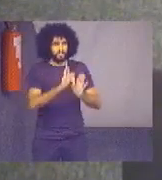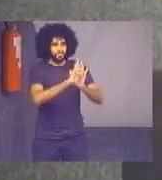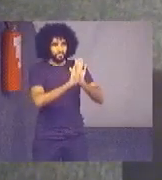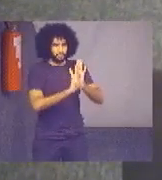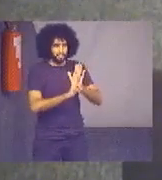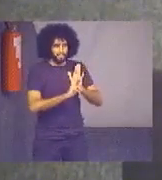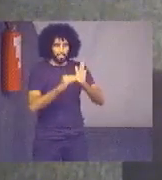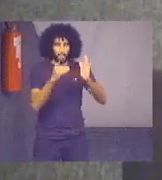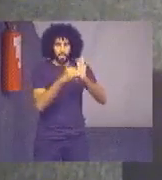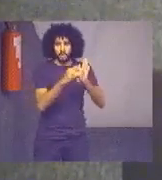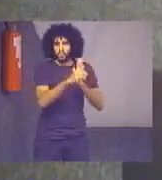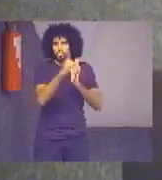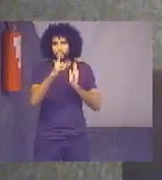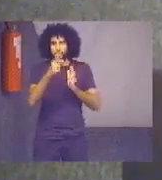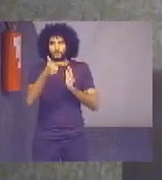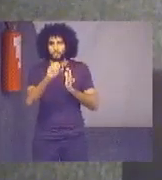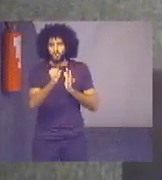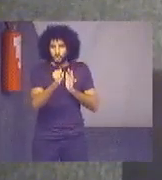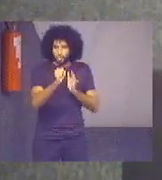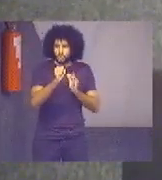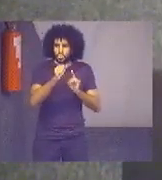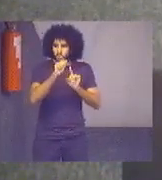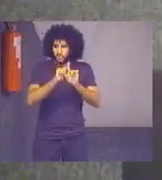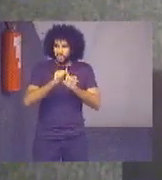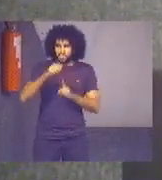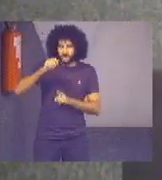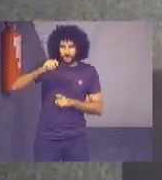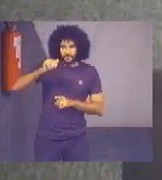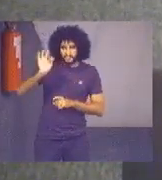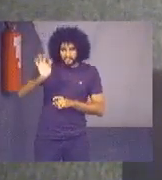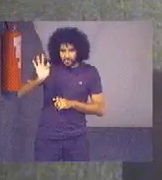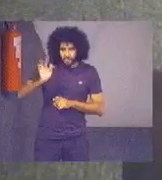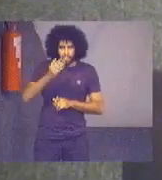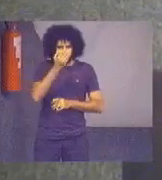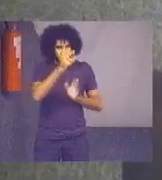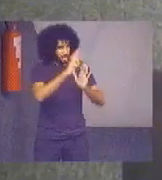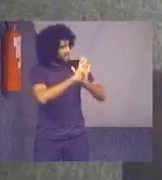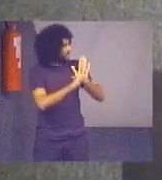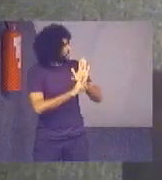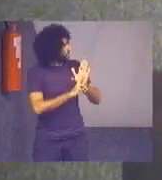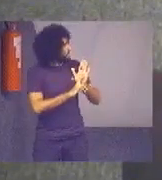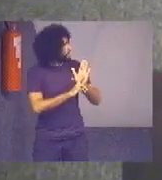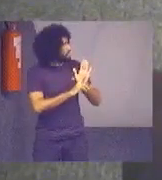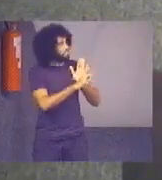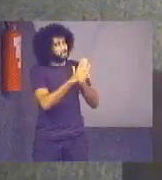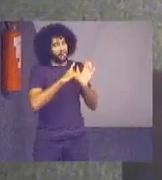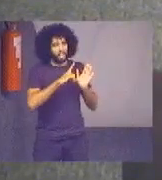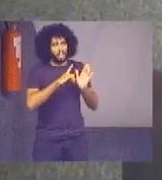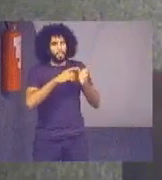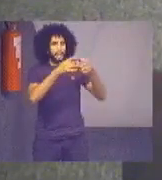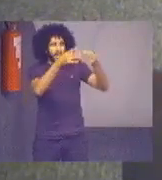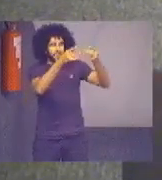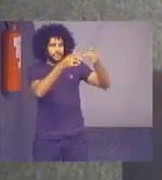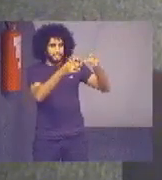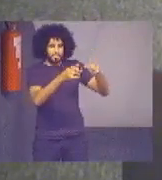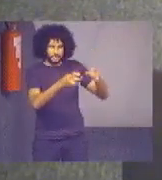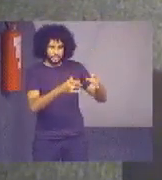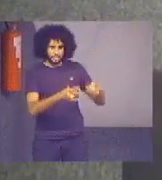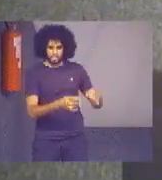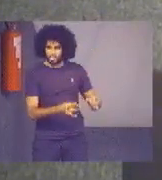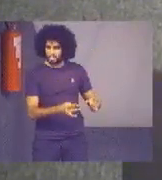28 de fevereiro de cada ano, com o balanço das atividades. E aí, nesse relatório, sim, é o espaço que vocês têm para detalhar um pouco mais